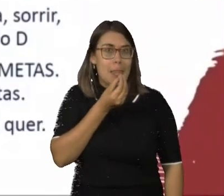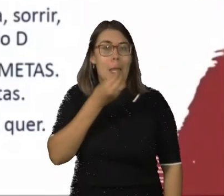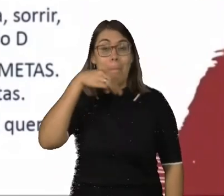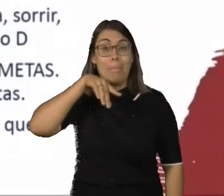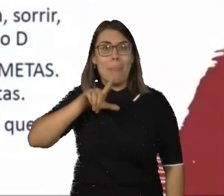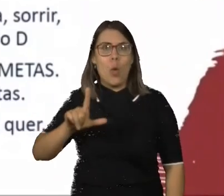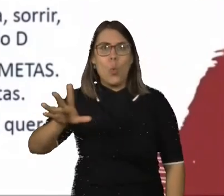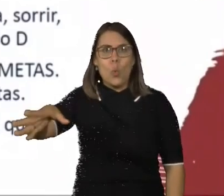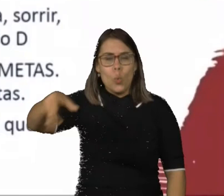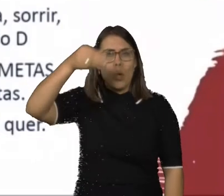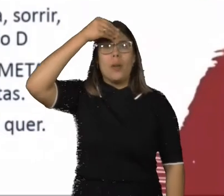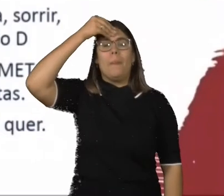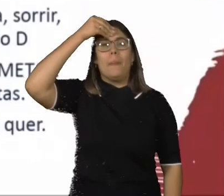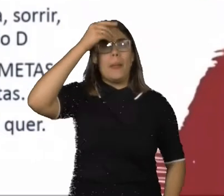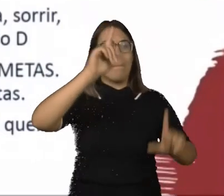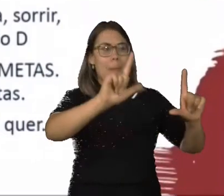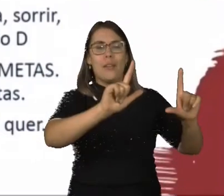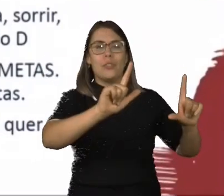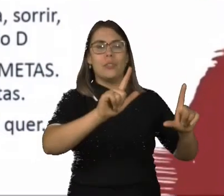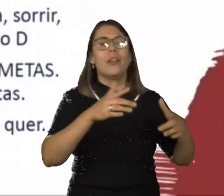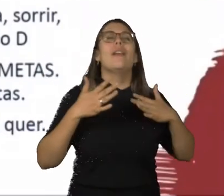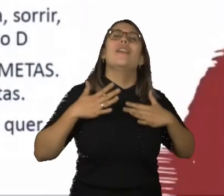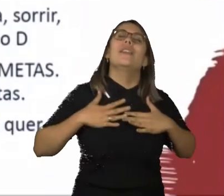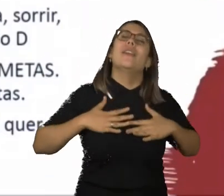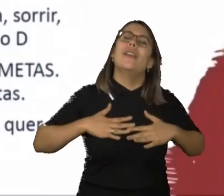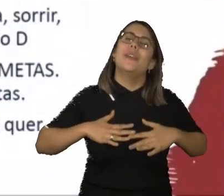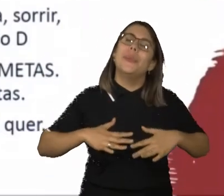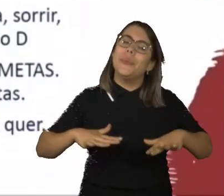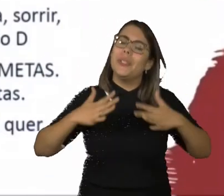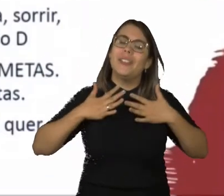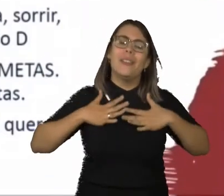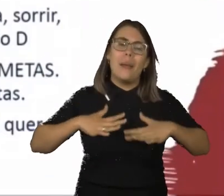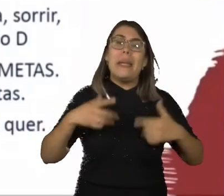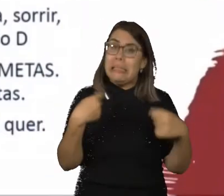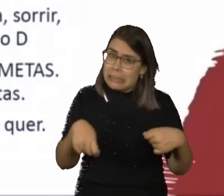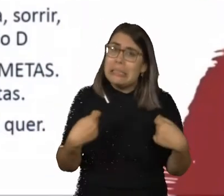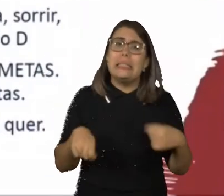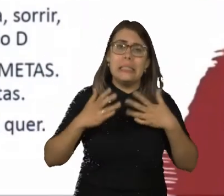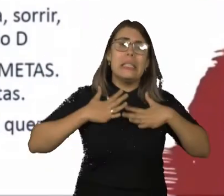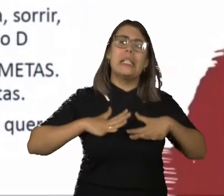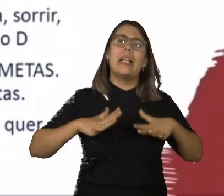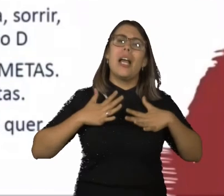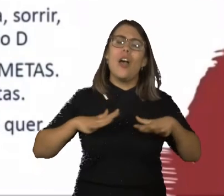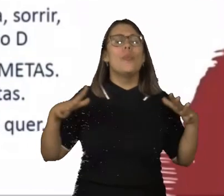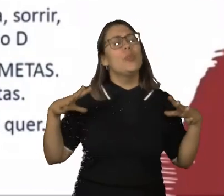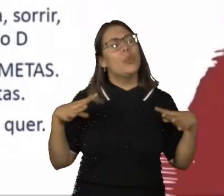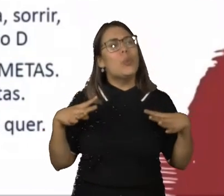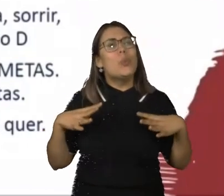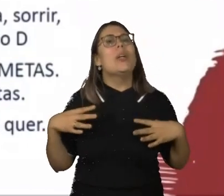imagem do que uma escuta. Relaxar, a própria doutora Carla falou há pouco agora, né, a importância da